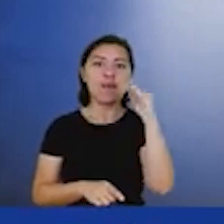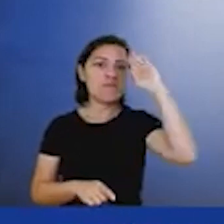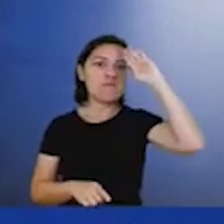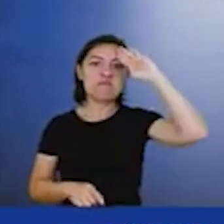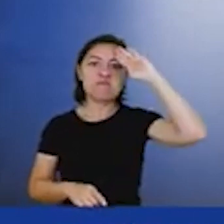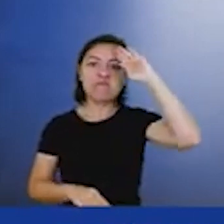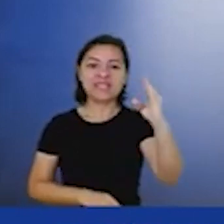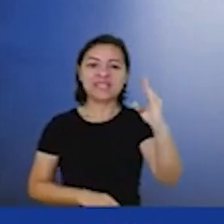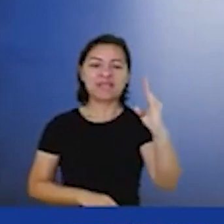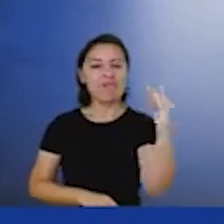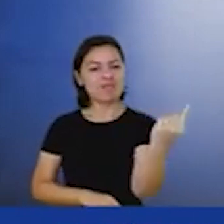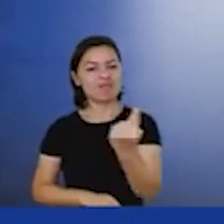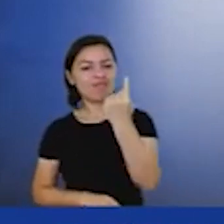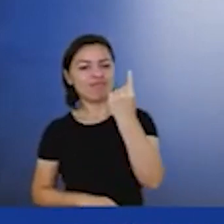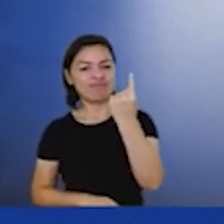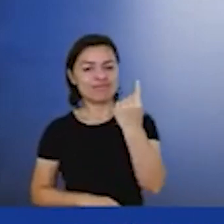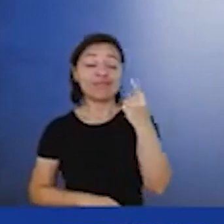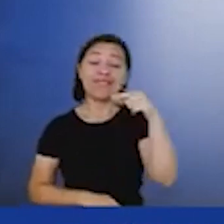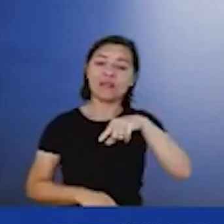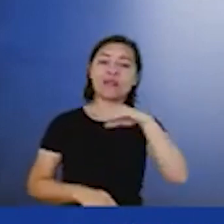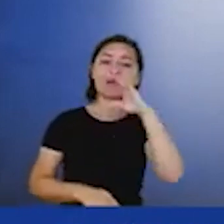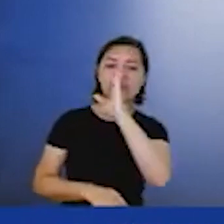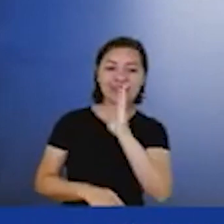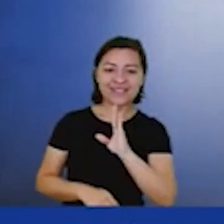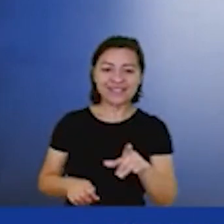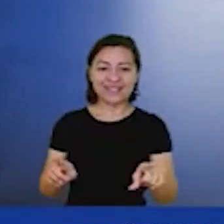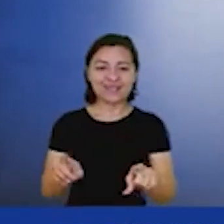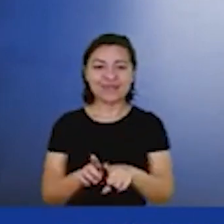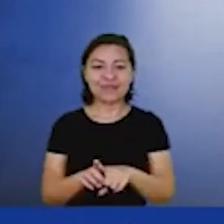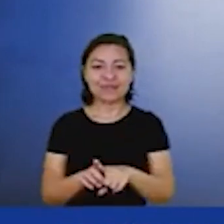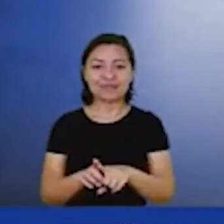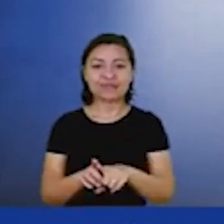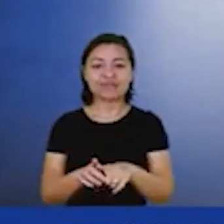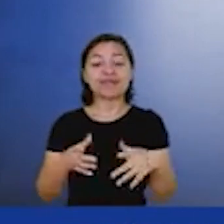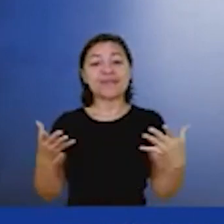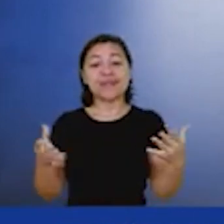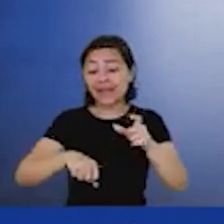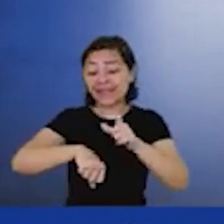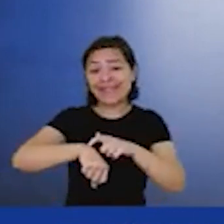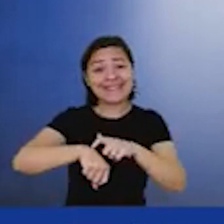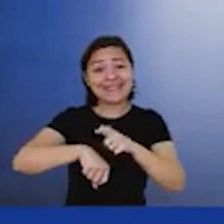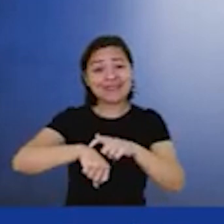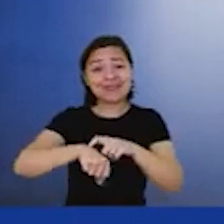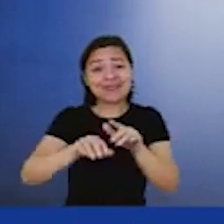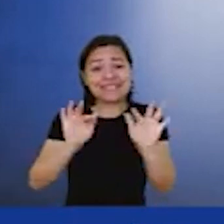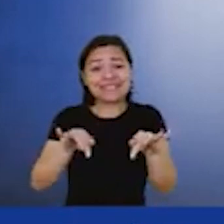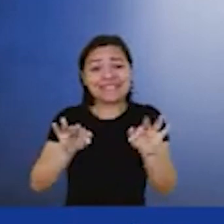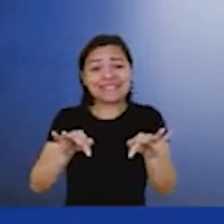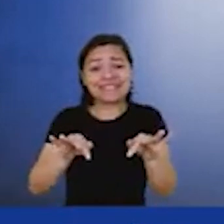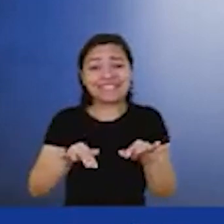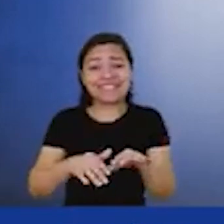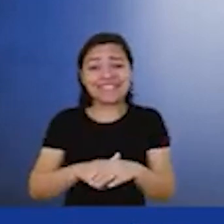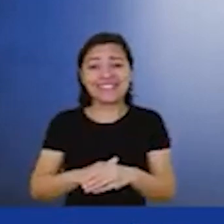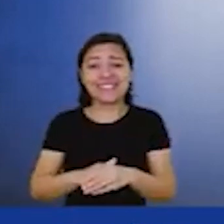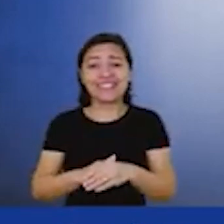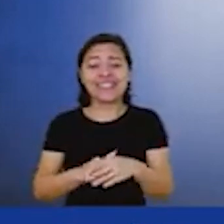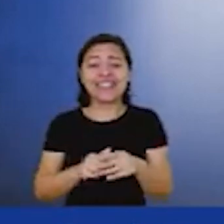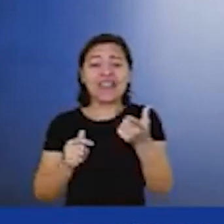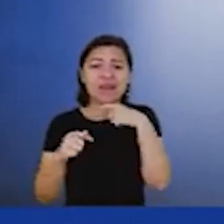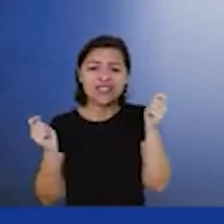nesse setor e para o Brasil mas infelizmente o nosso tempo está acabando vai dar tempo só de eu pedir uma